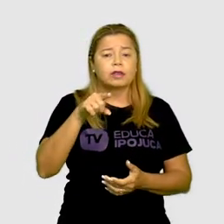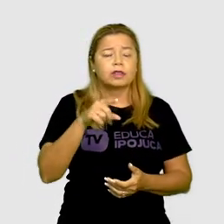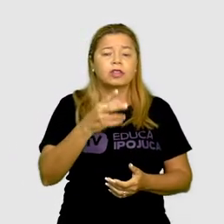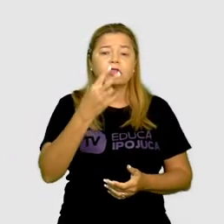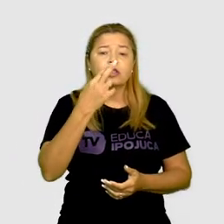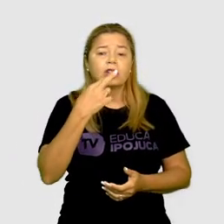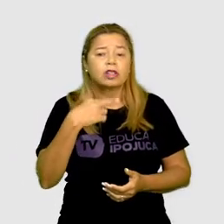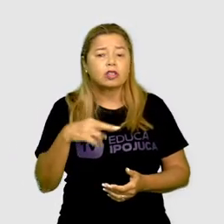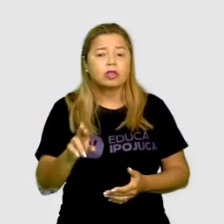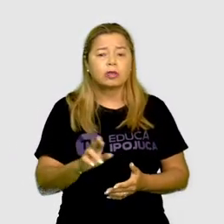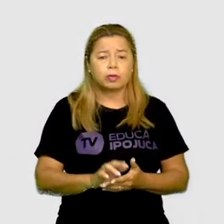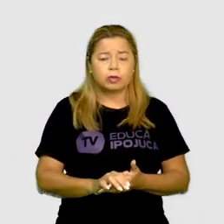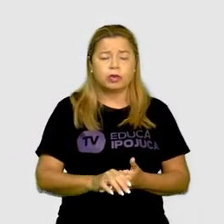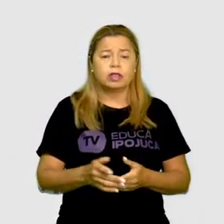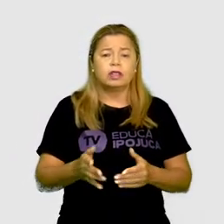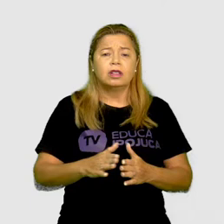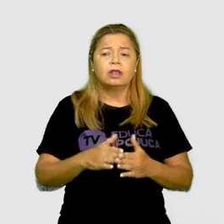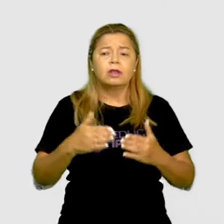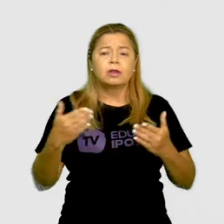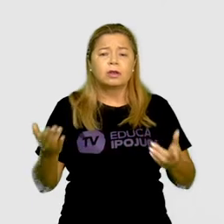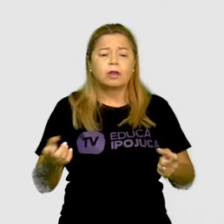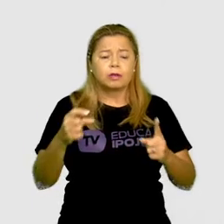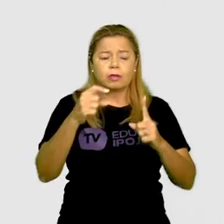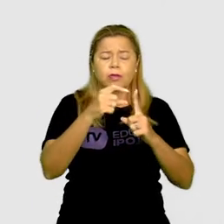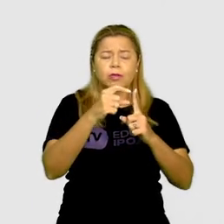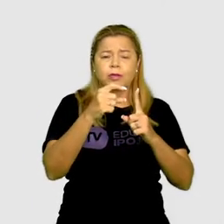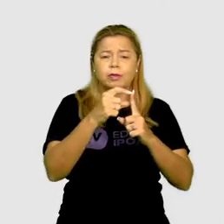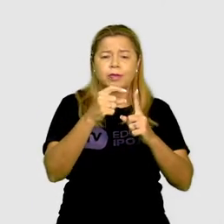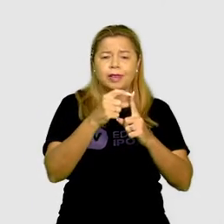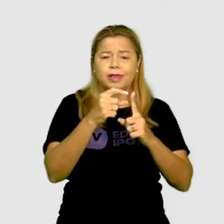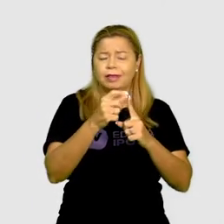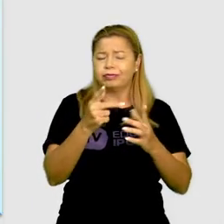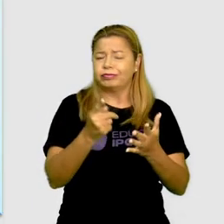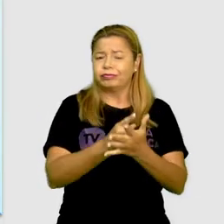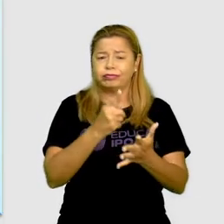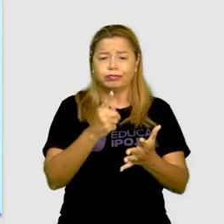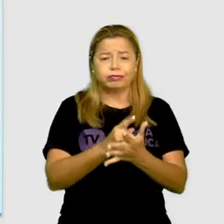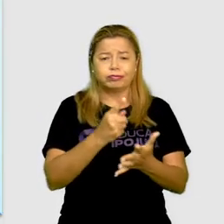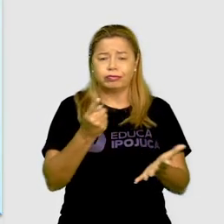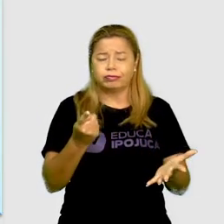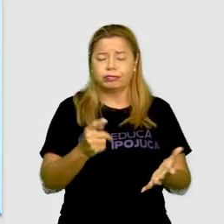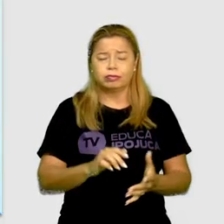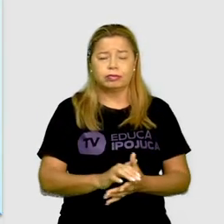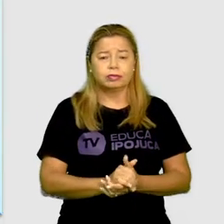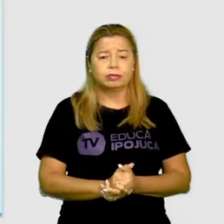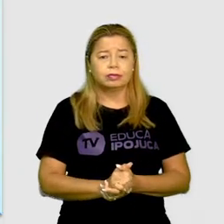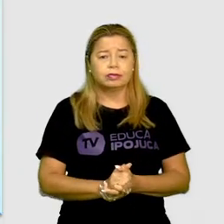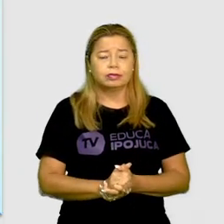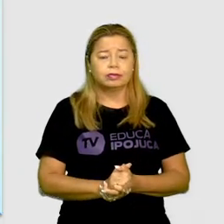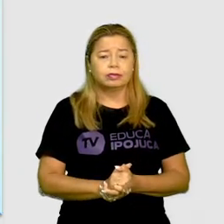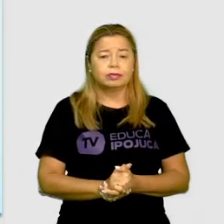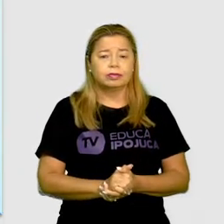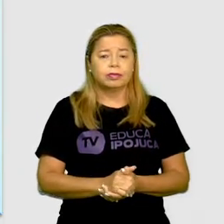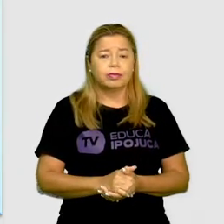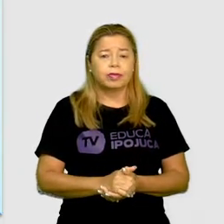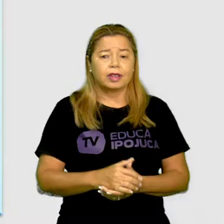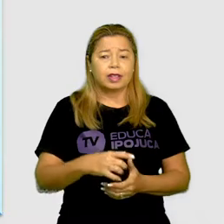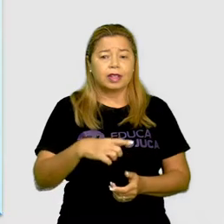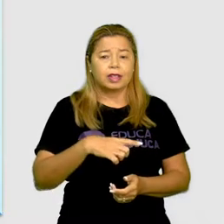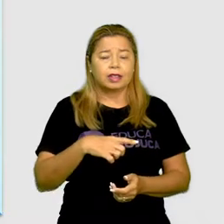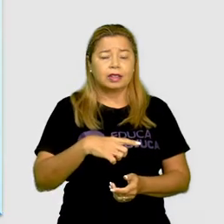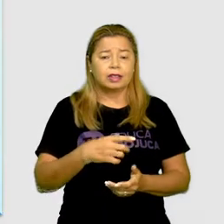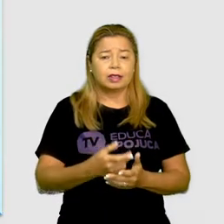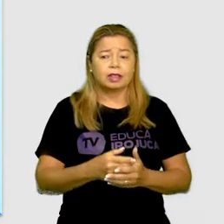a palavra que não tem nada a ver com a palavra correspondente. Tá certo? E aí, eu tenho o desenho de uma